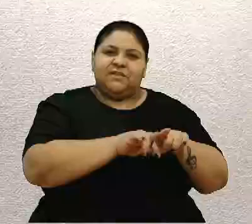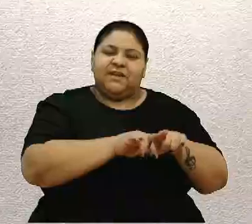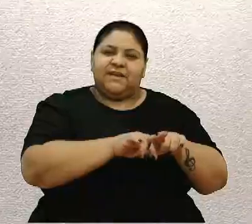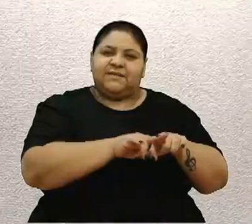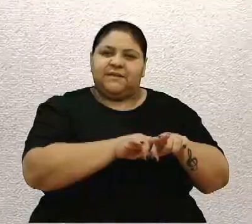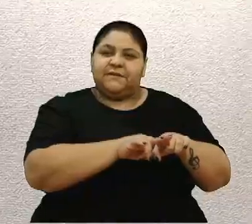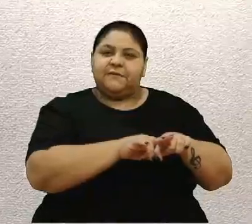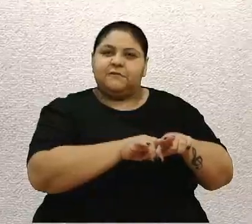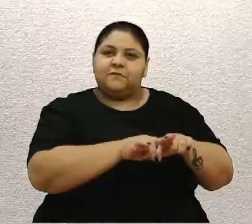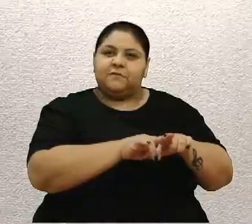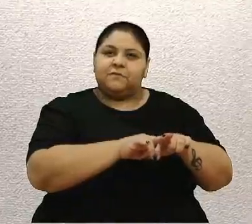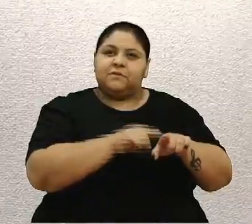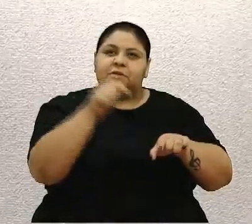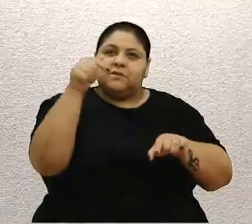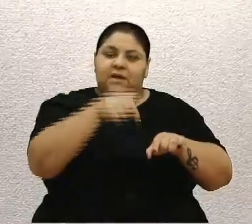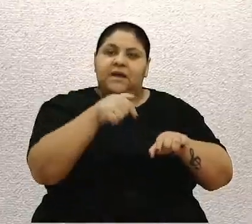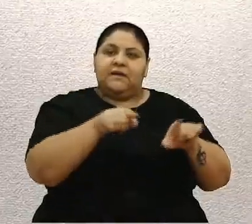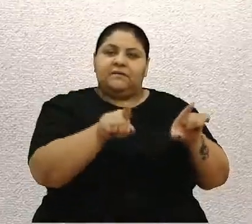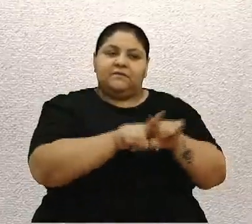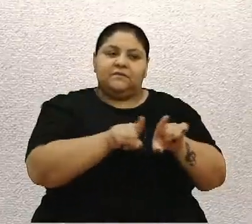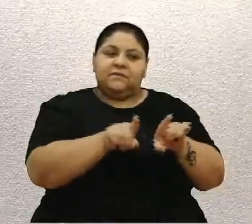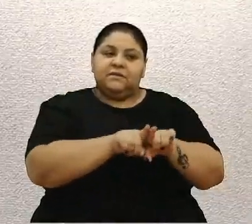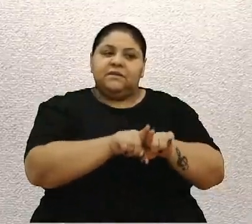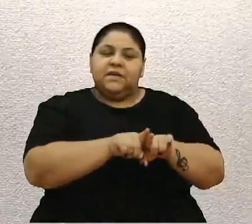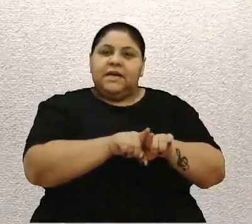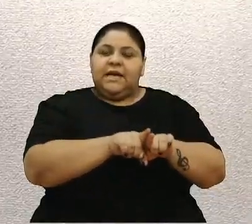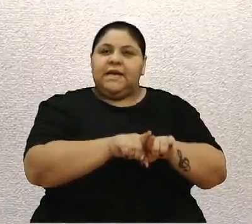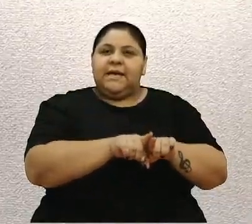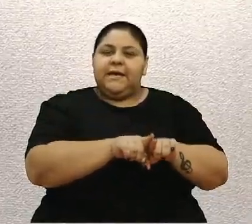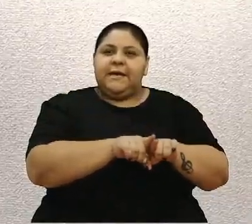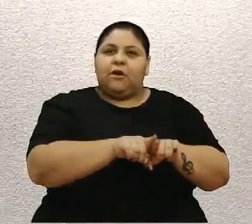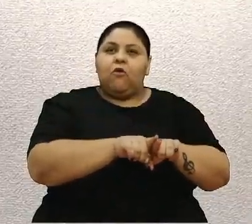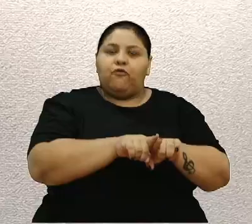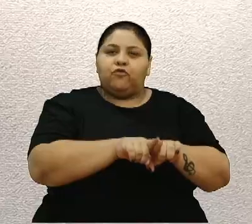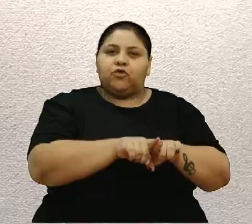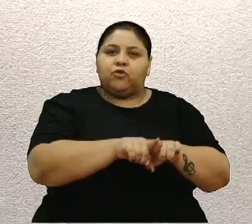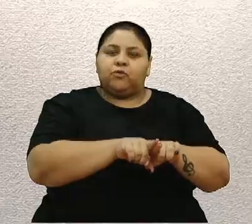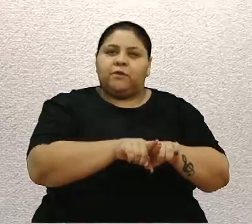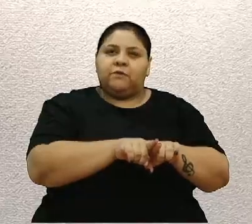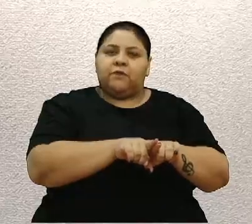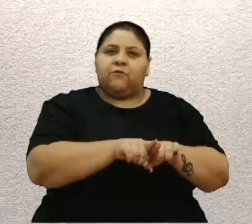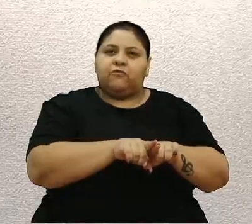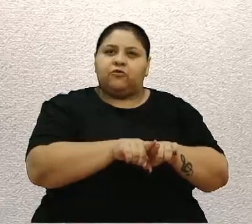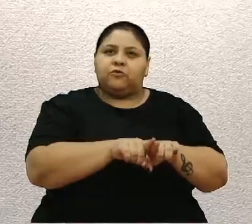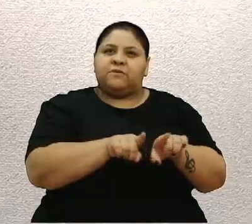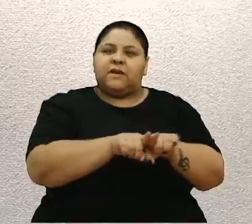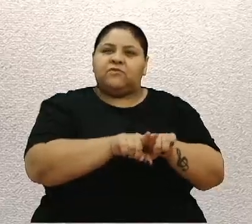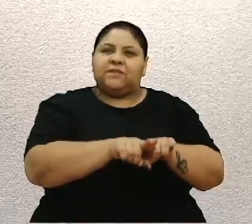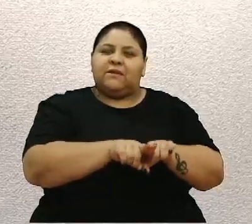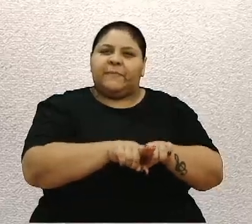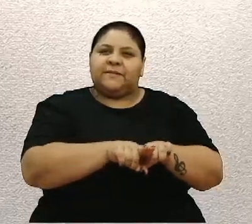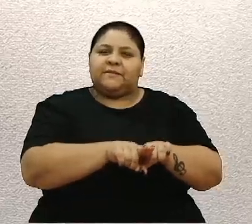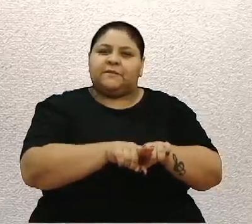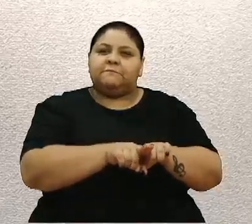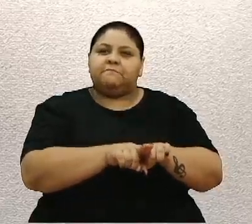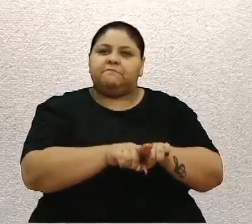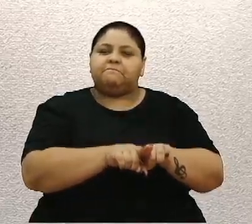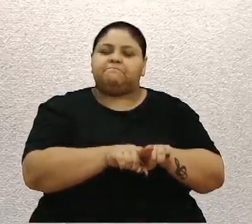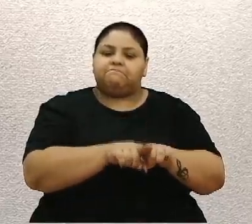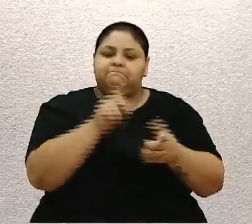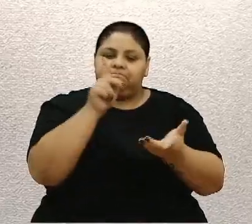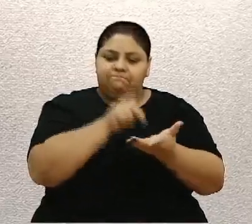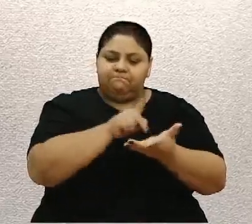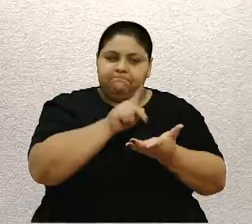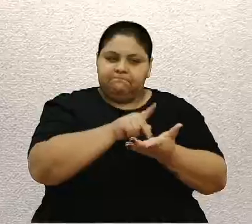Porque aí eles estarão vendo que isso está gerando positividade. Que isso realmente